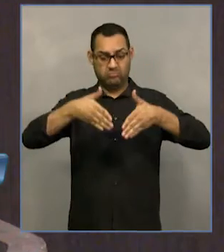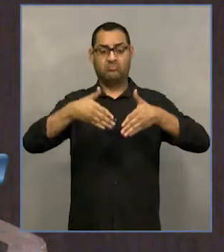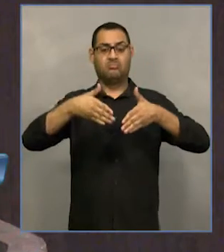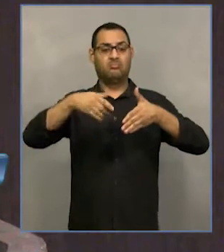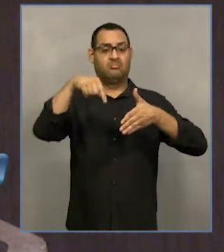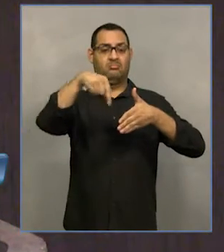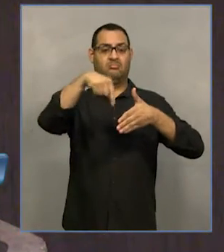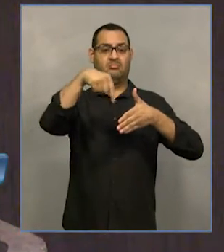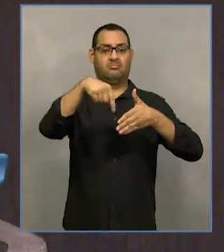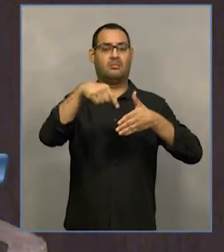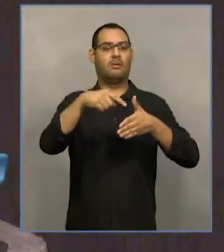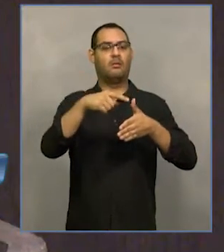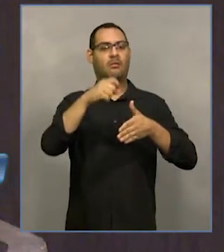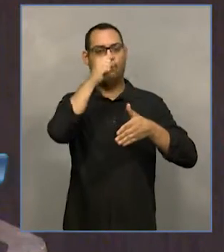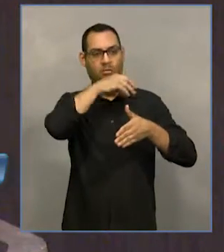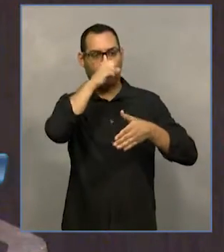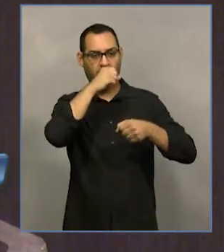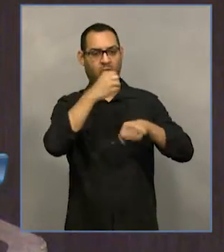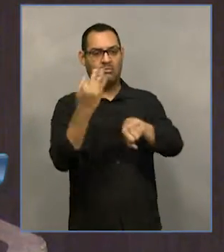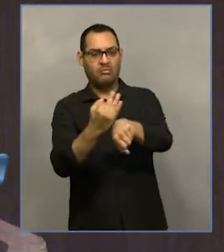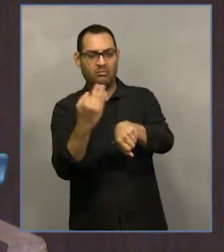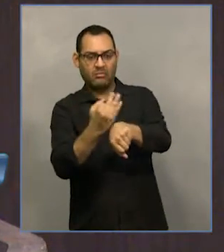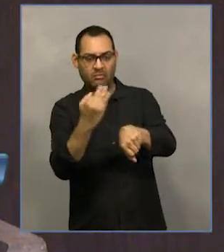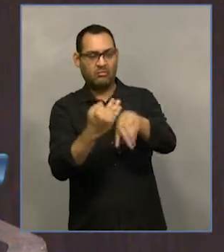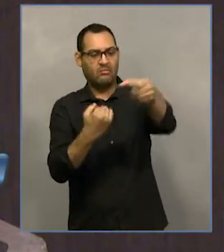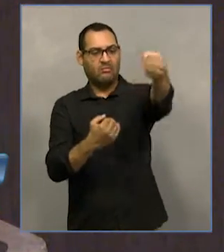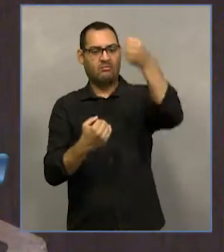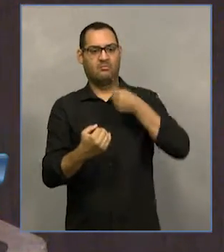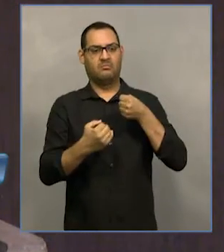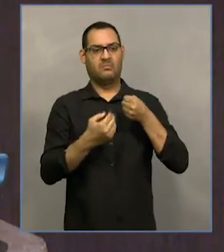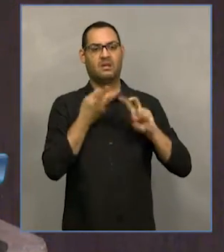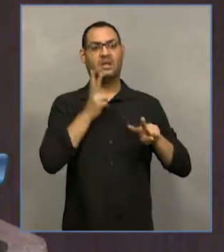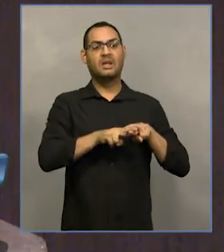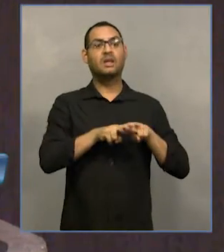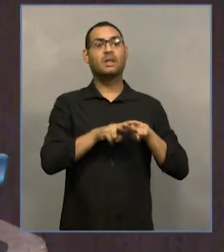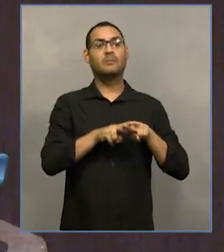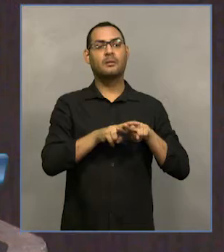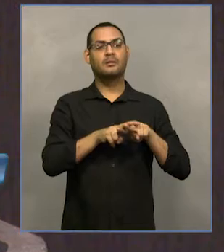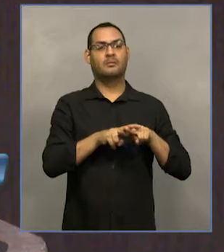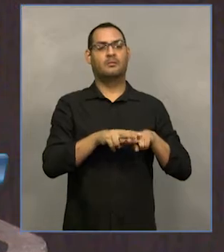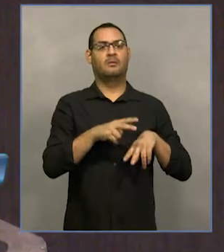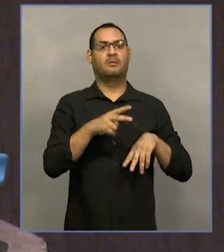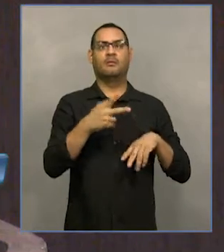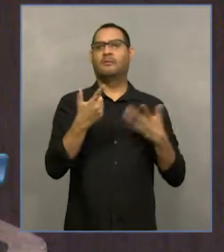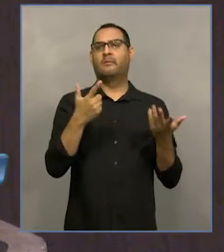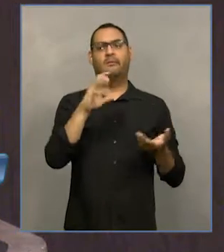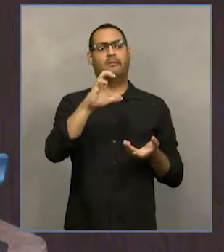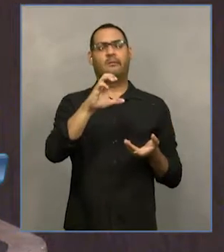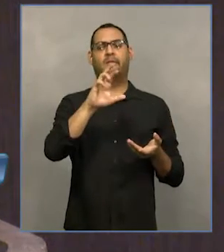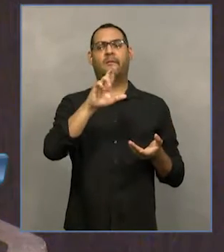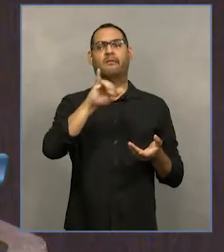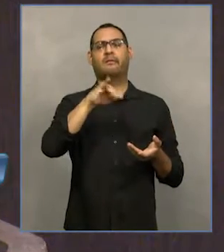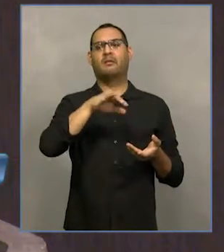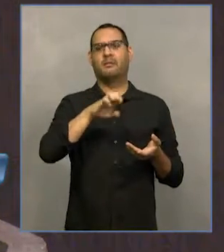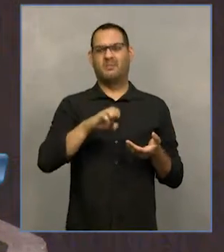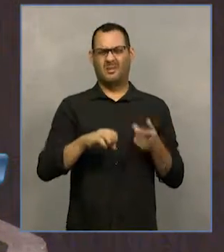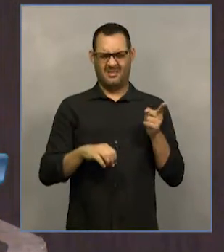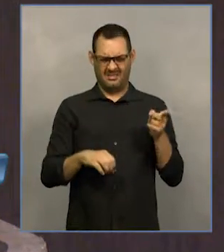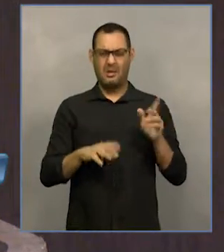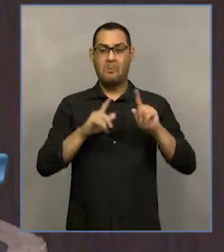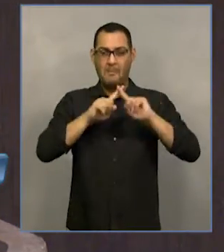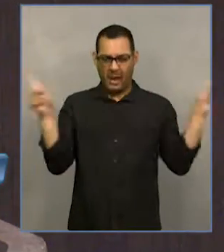disciplina militar. Crimes de militares, assassinatos de civis causados